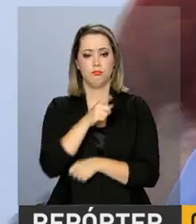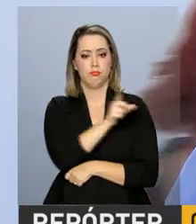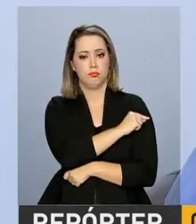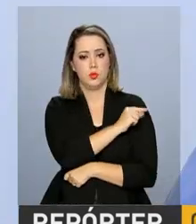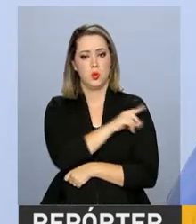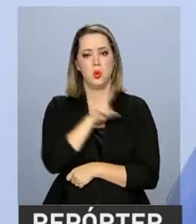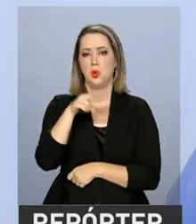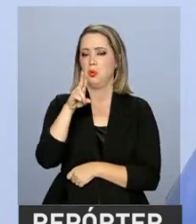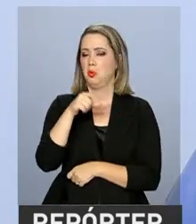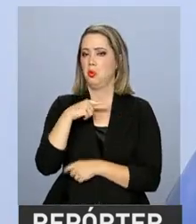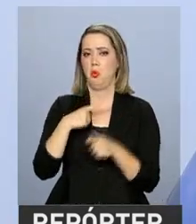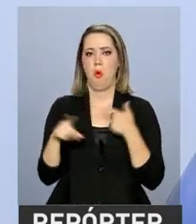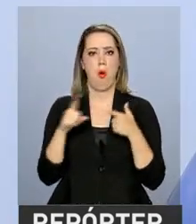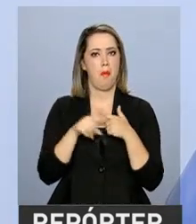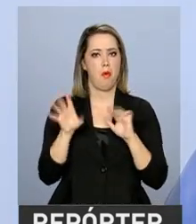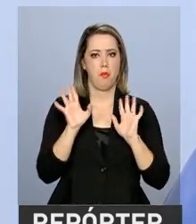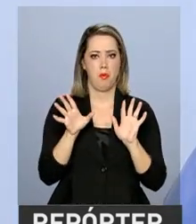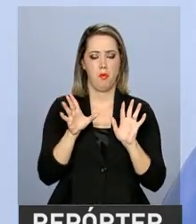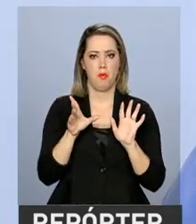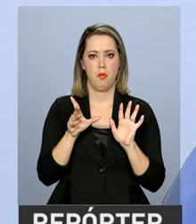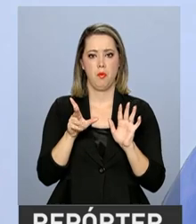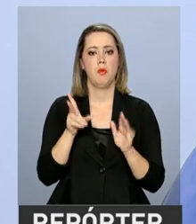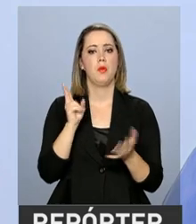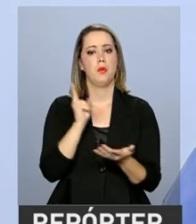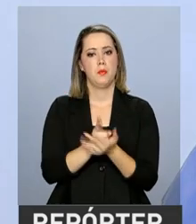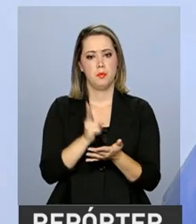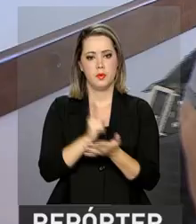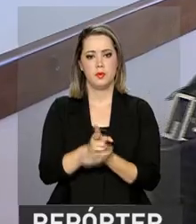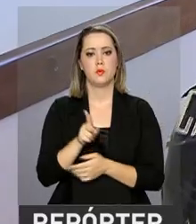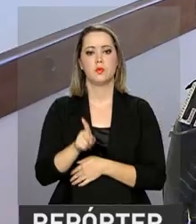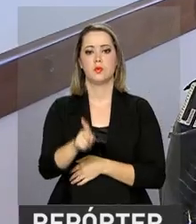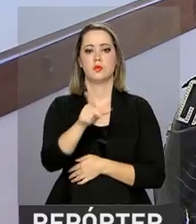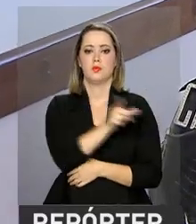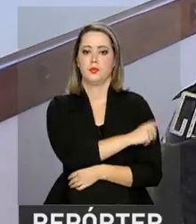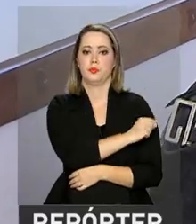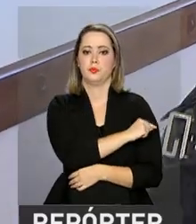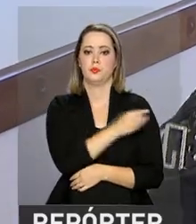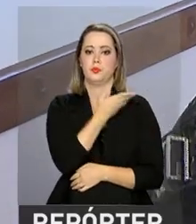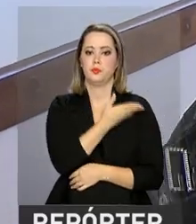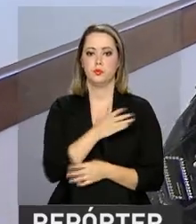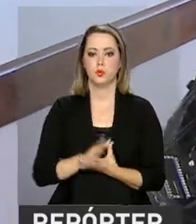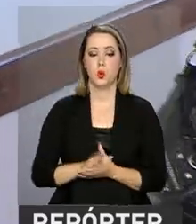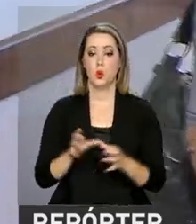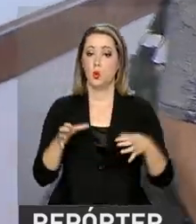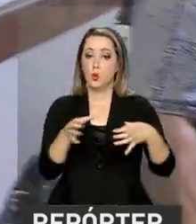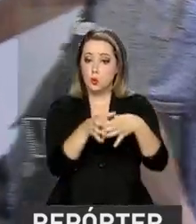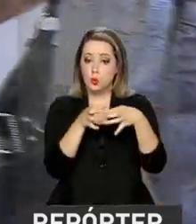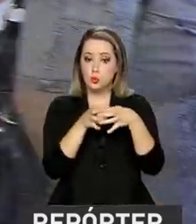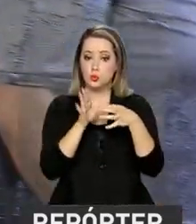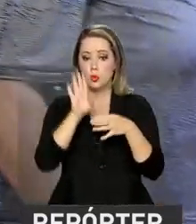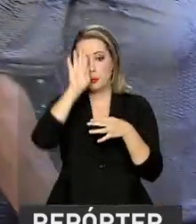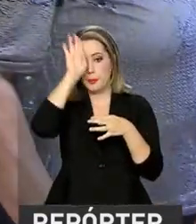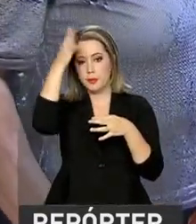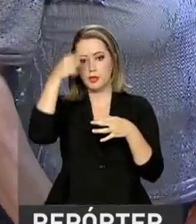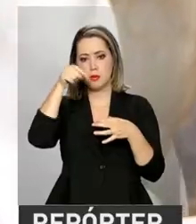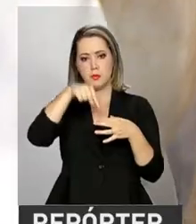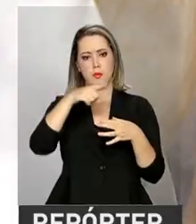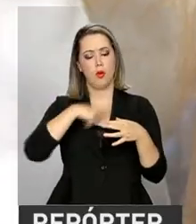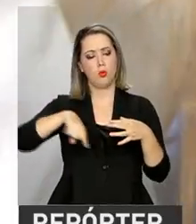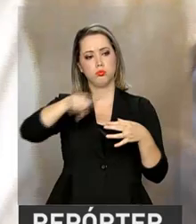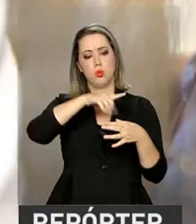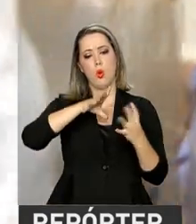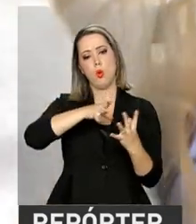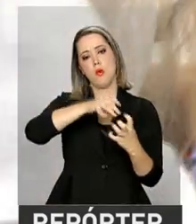a essa vacina. Eu tomo bem mesmo nessa época. Entre a população prioritária da campanha contra a gripe, os